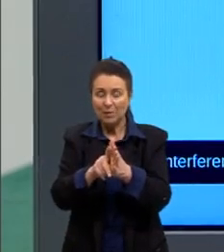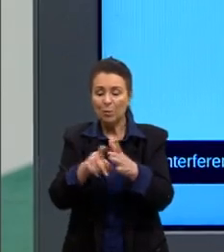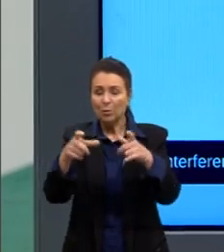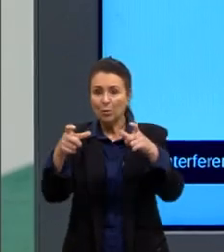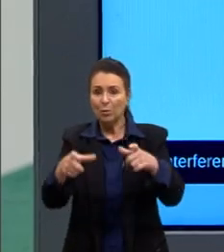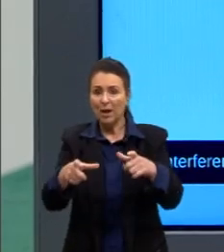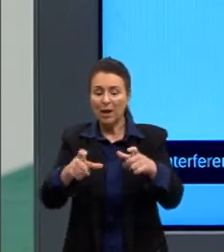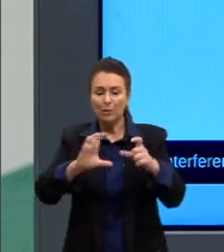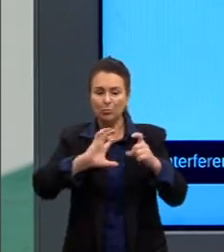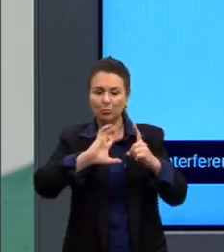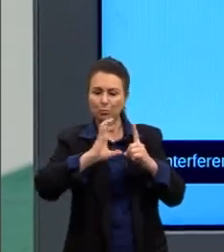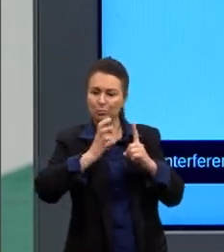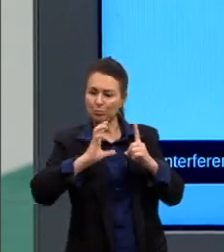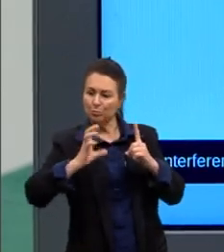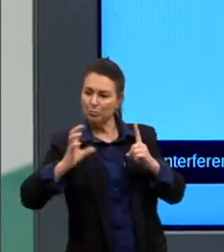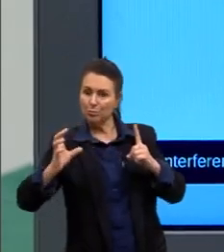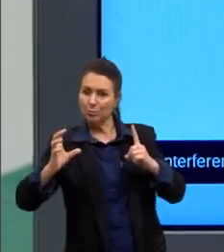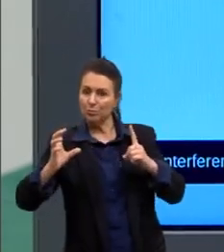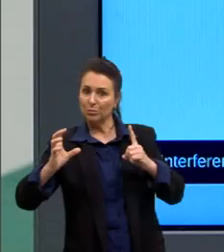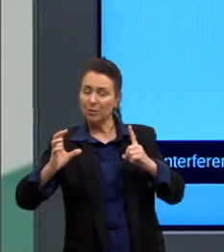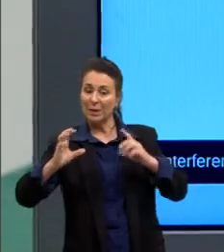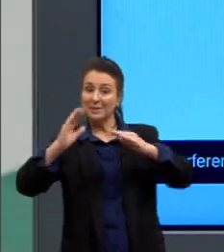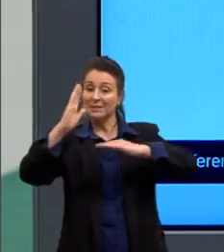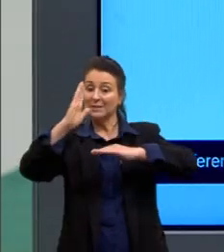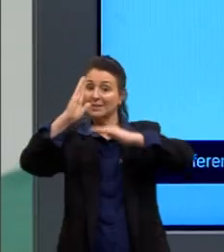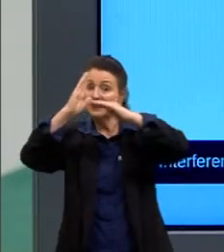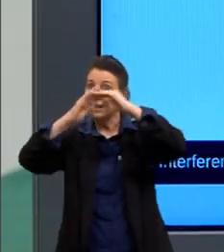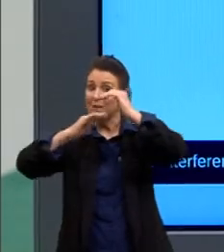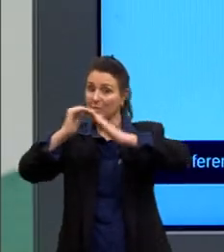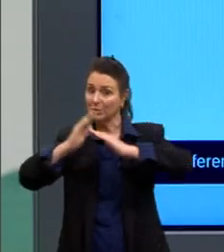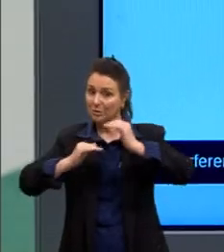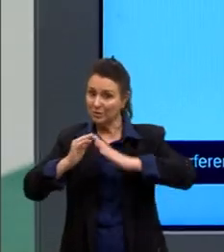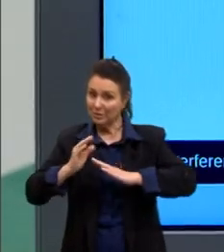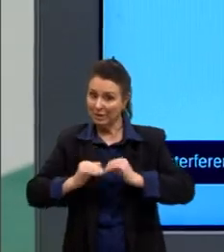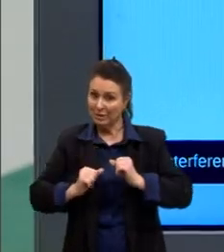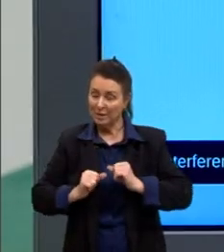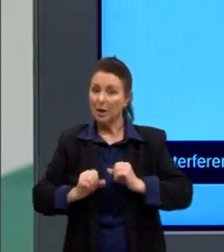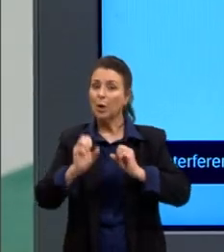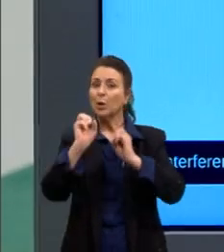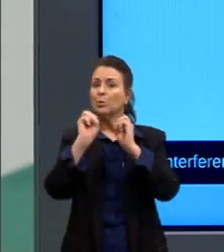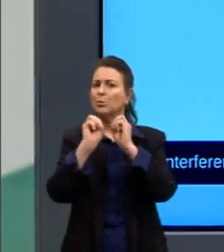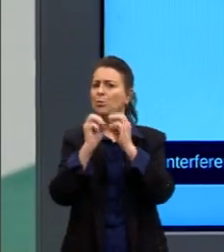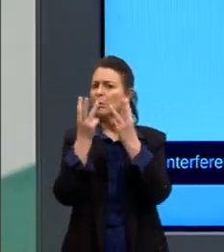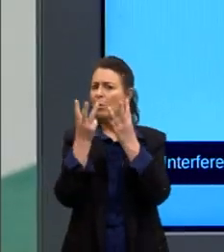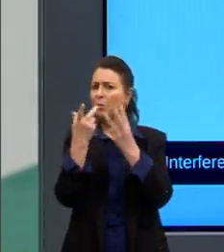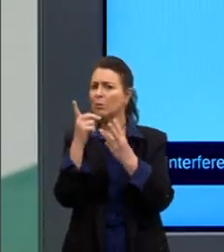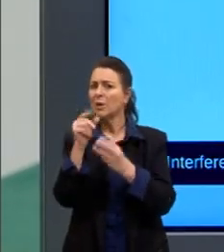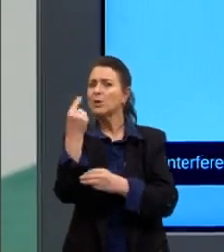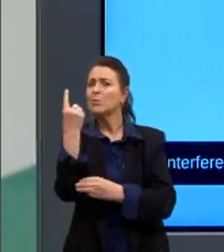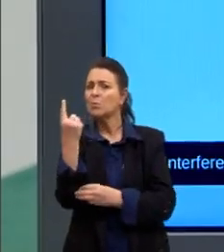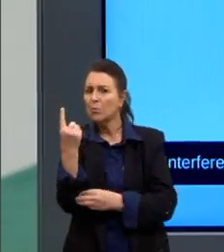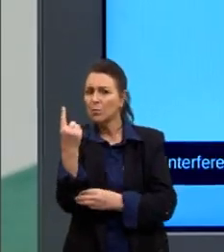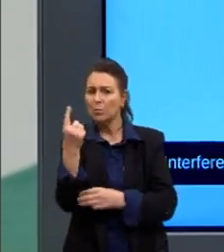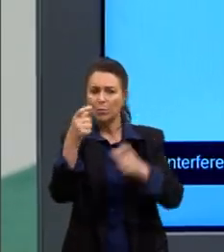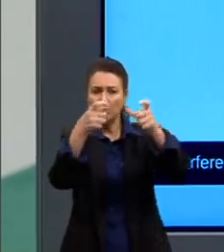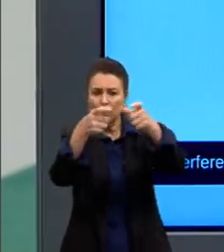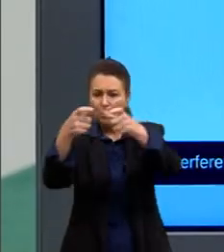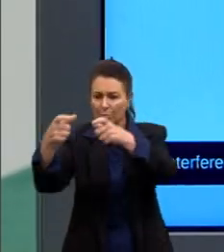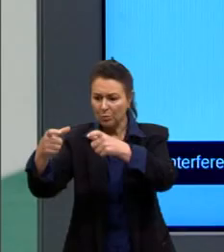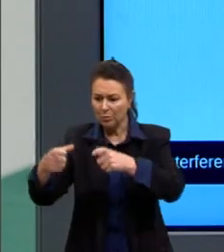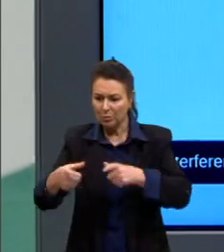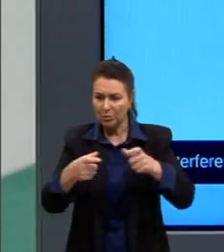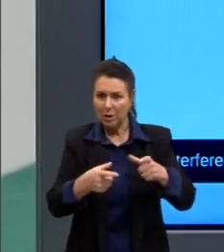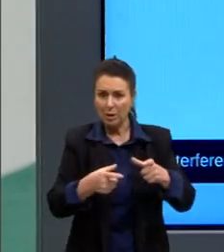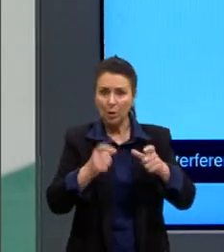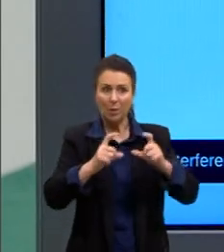ondas de interferência destrutiva, porque o que acontece no show? Eles não vão ter somente uma fonte sonora, eles não vão ter apenas uma